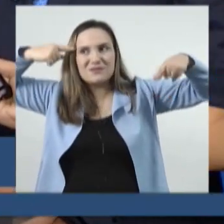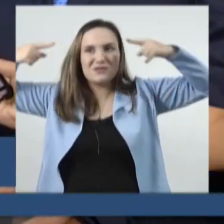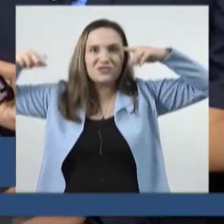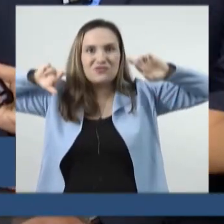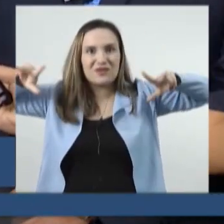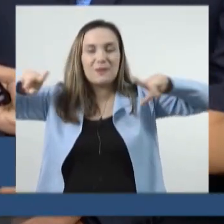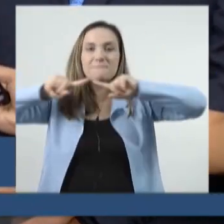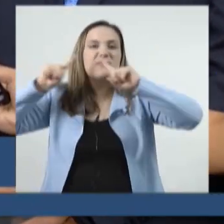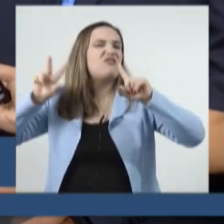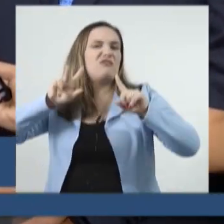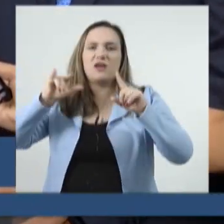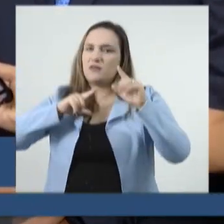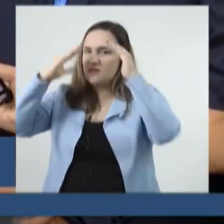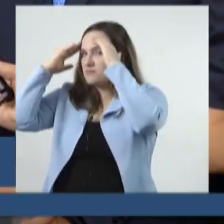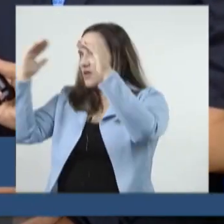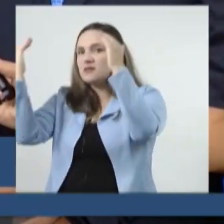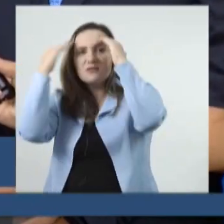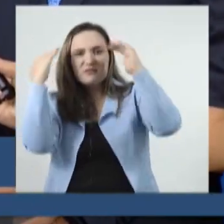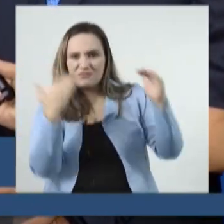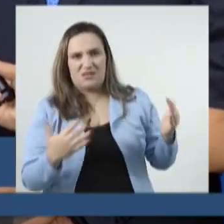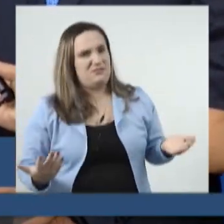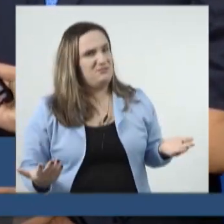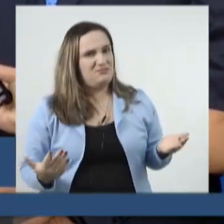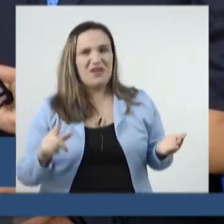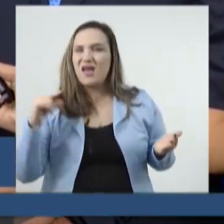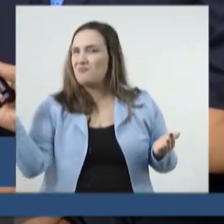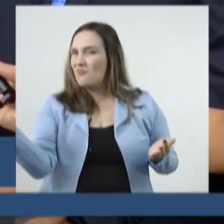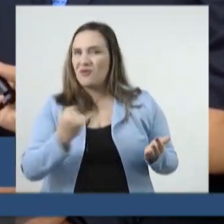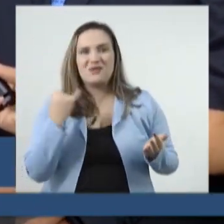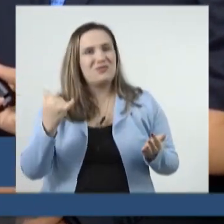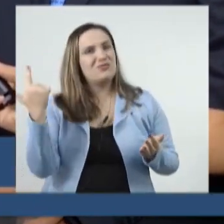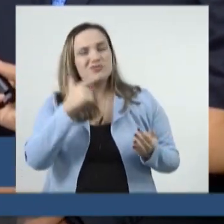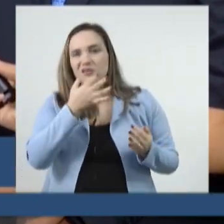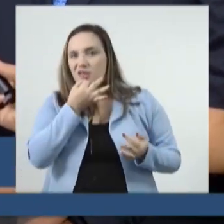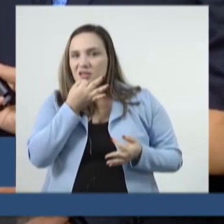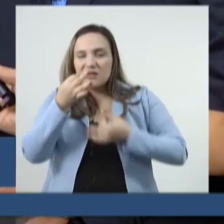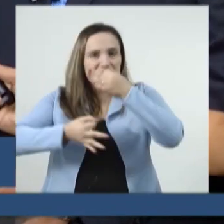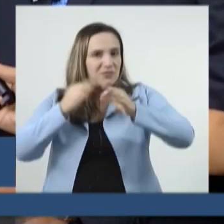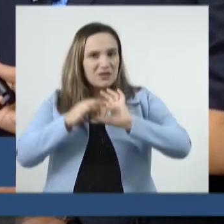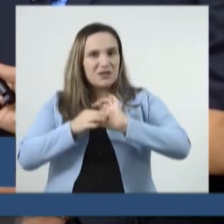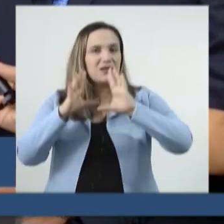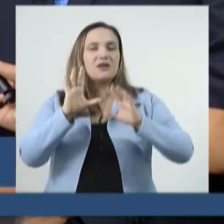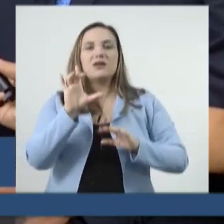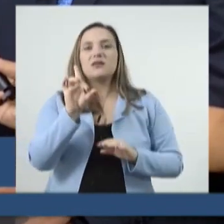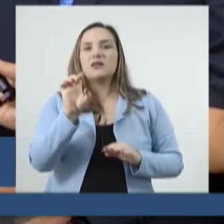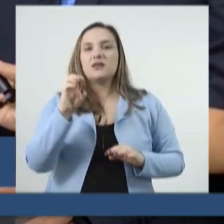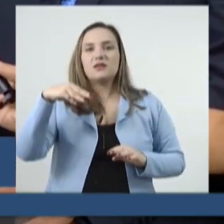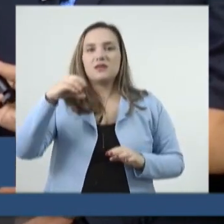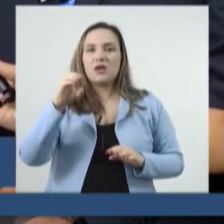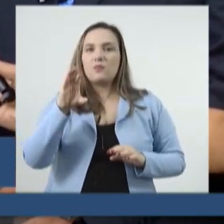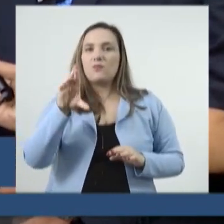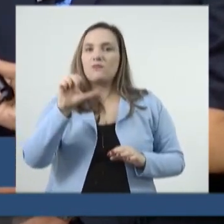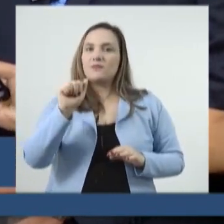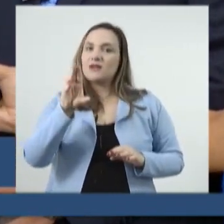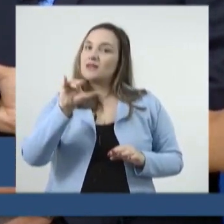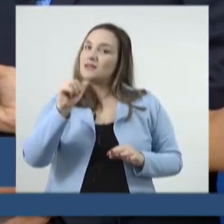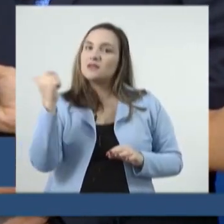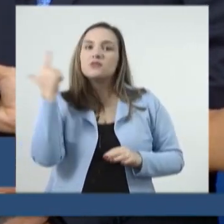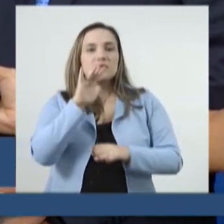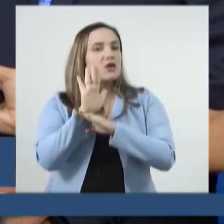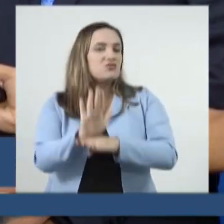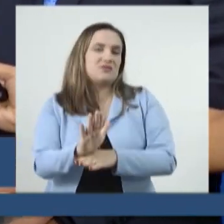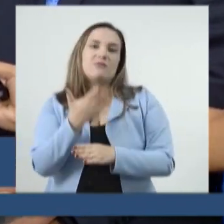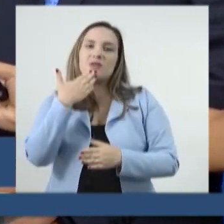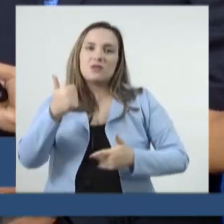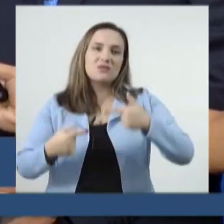trabalho pelo respeito. Isso alimenta a democracia, oxigena a democracia e melhora